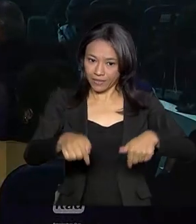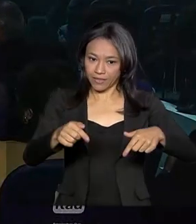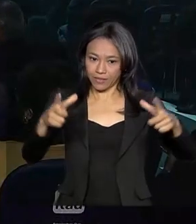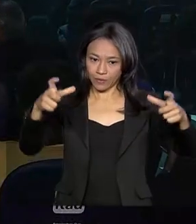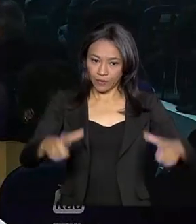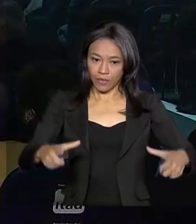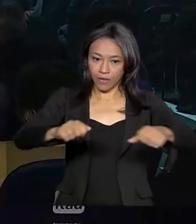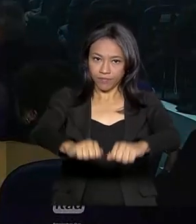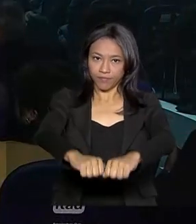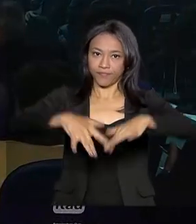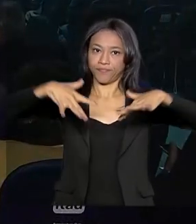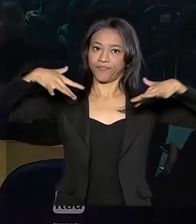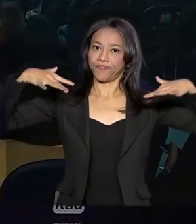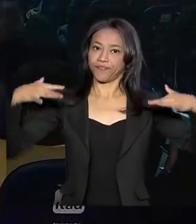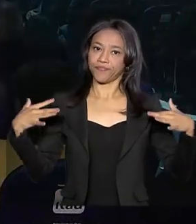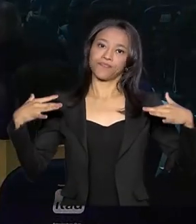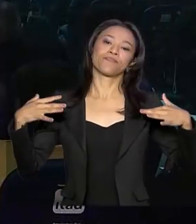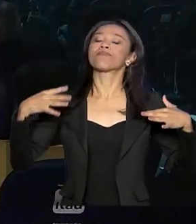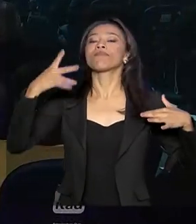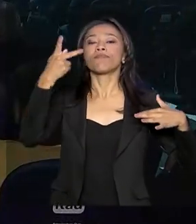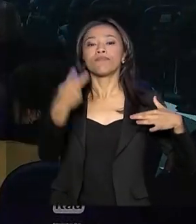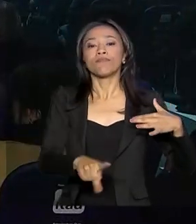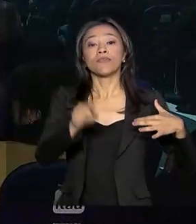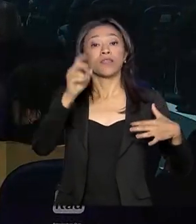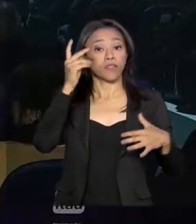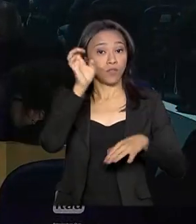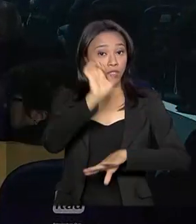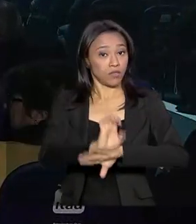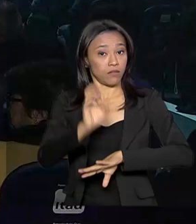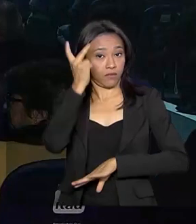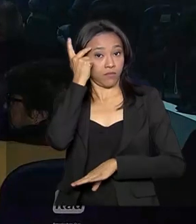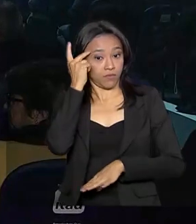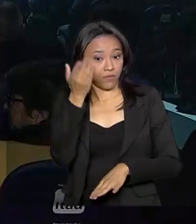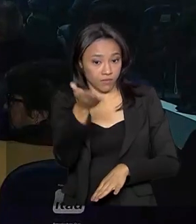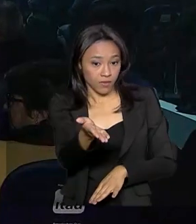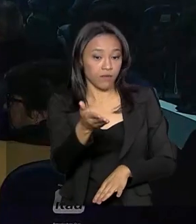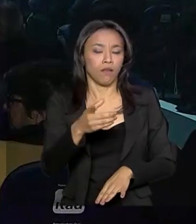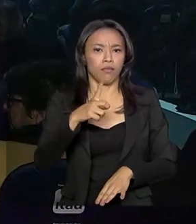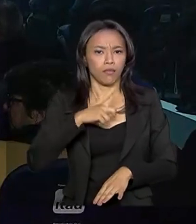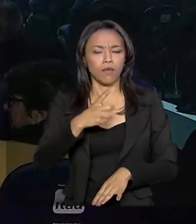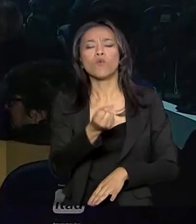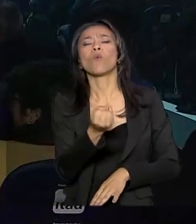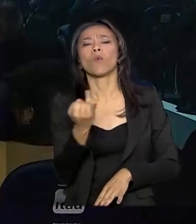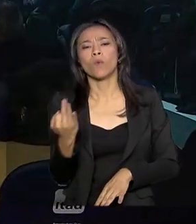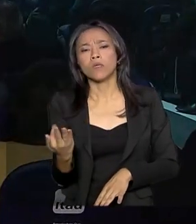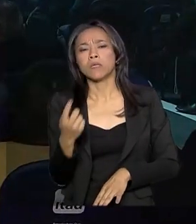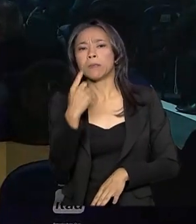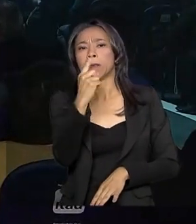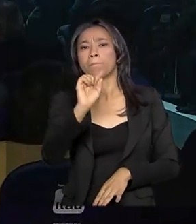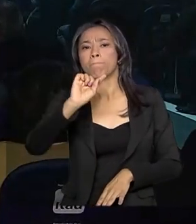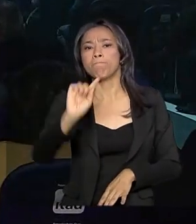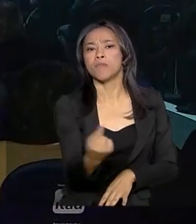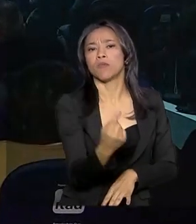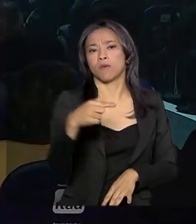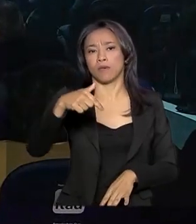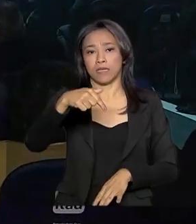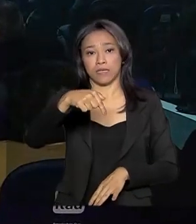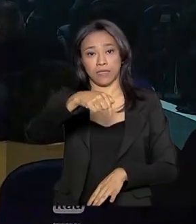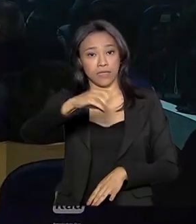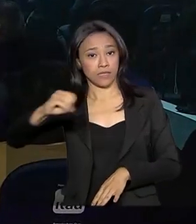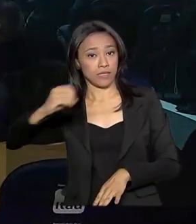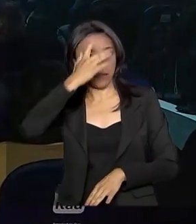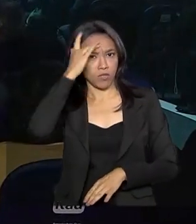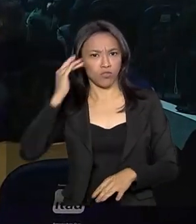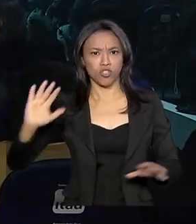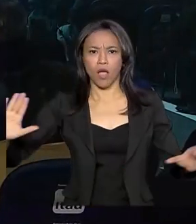auditório no centro de convenções da zona sul da capital paulista, que tem capacidade para cerca de 1.700 pessoas e já